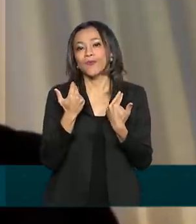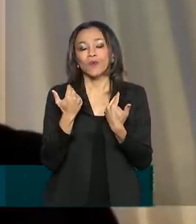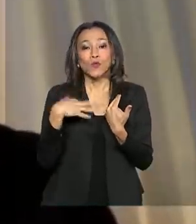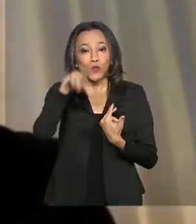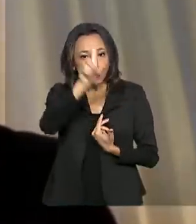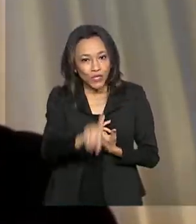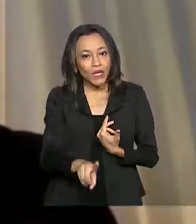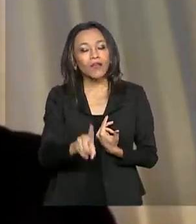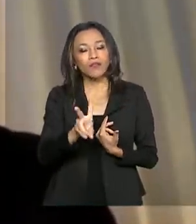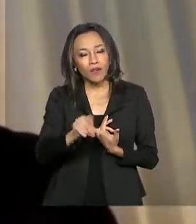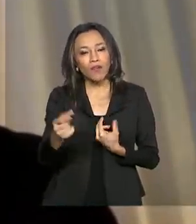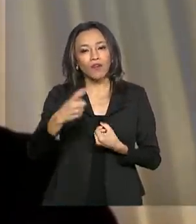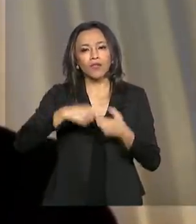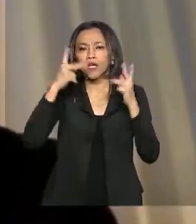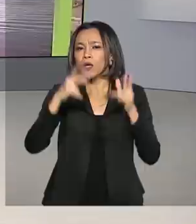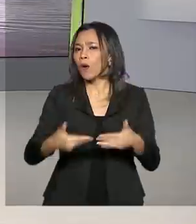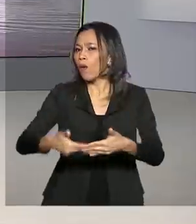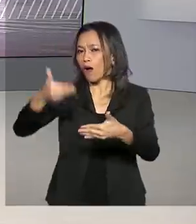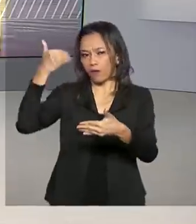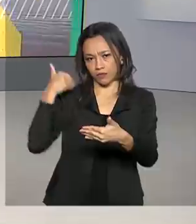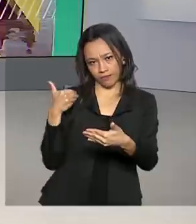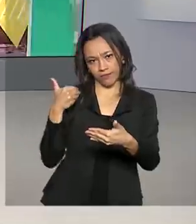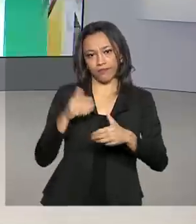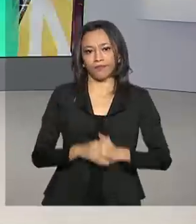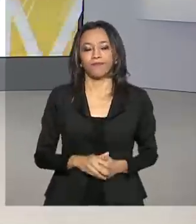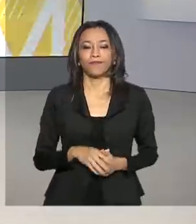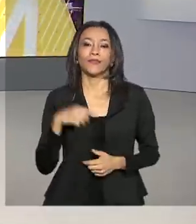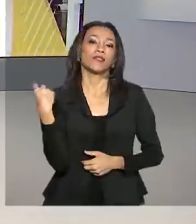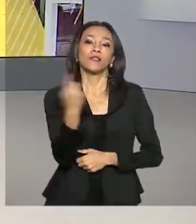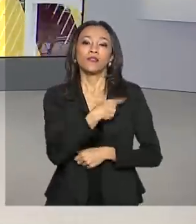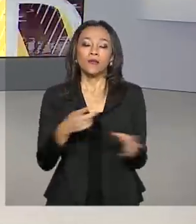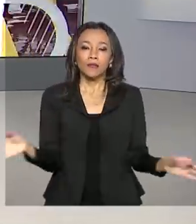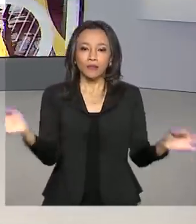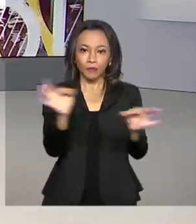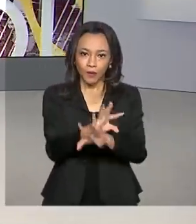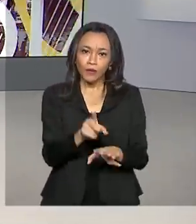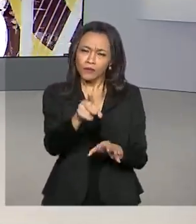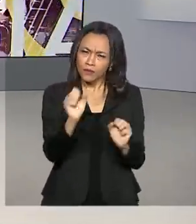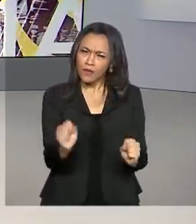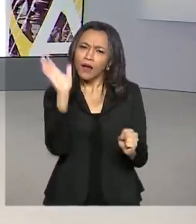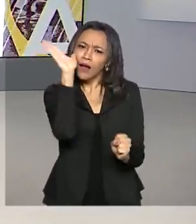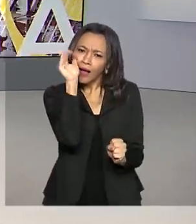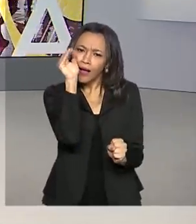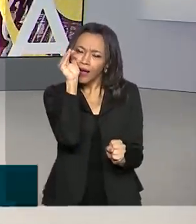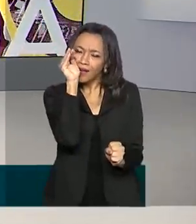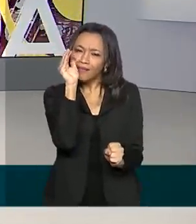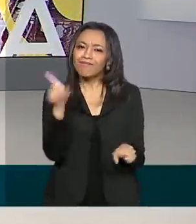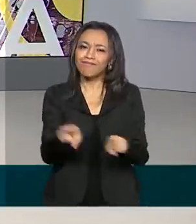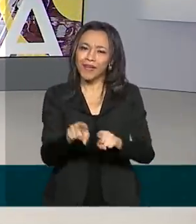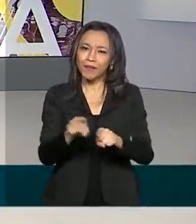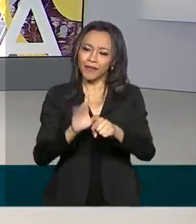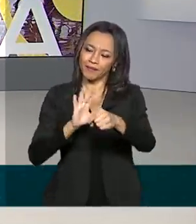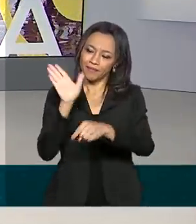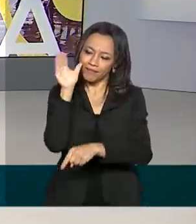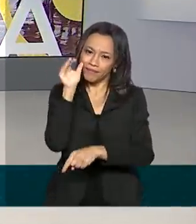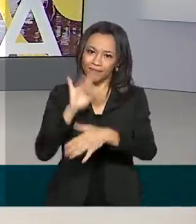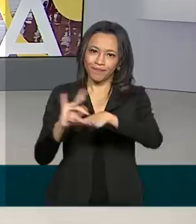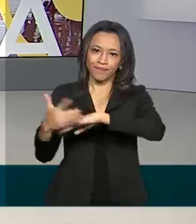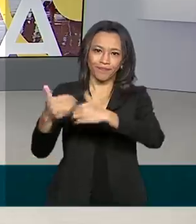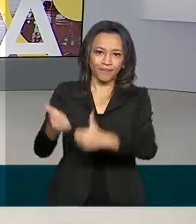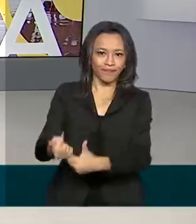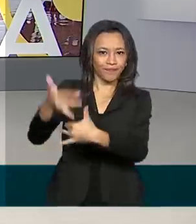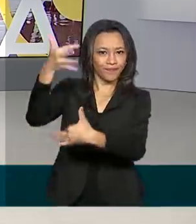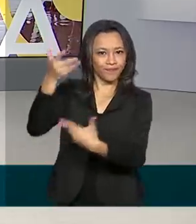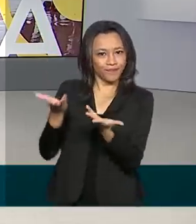direitos voltarão a ser como eram antes. O Brasil em Dia fica por aqui, você pode nos acompanhar também pelas redes